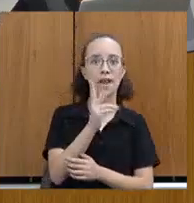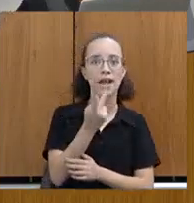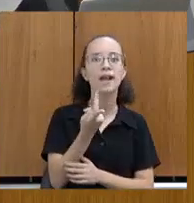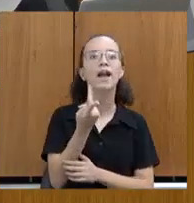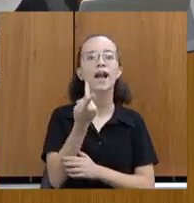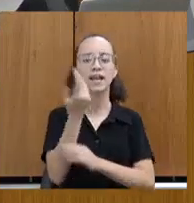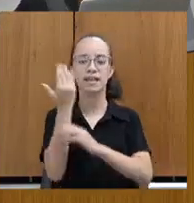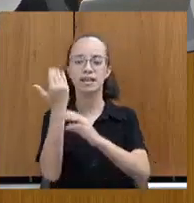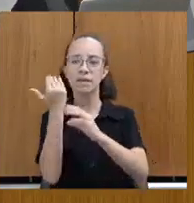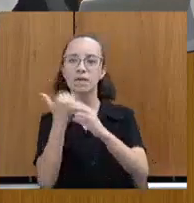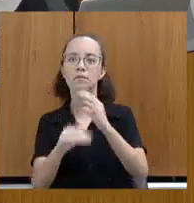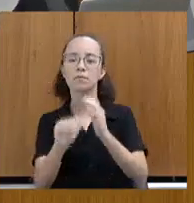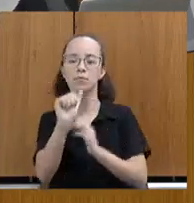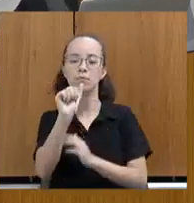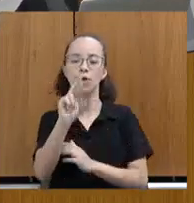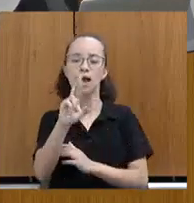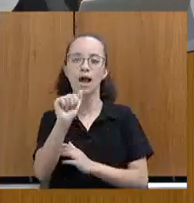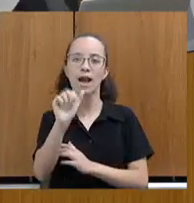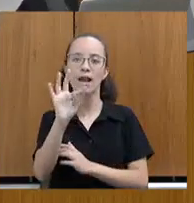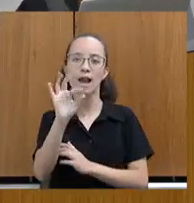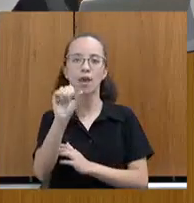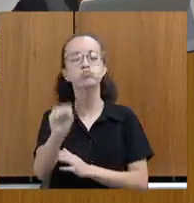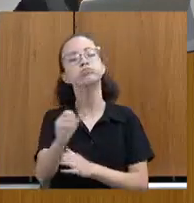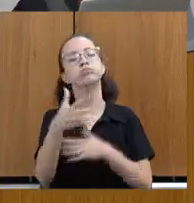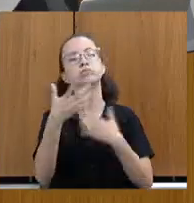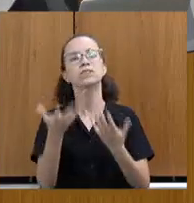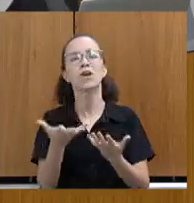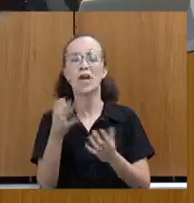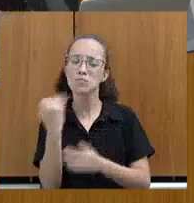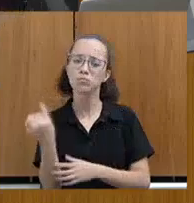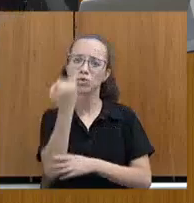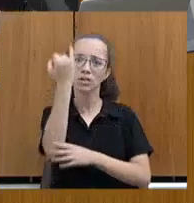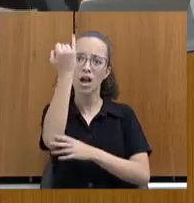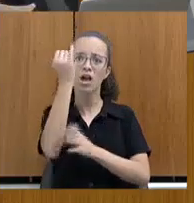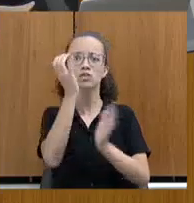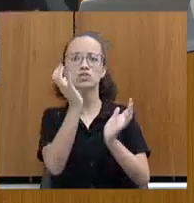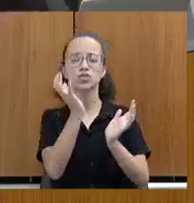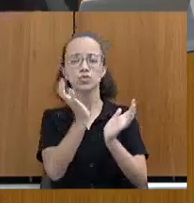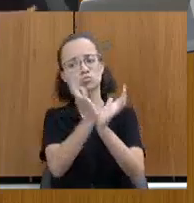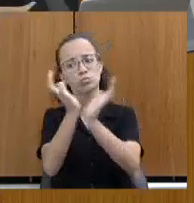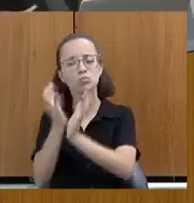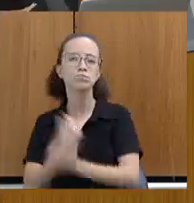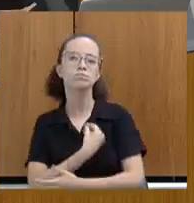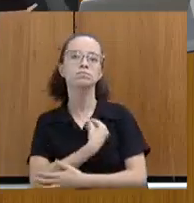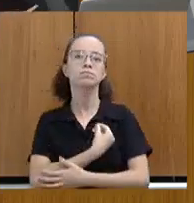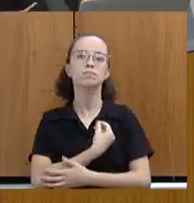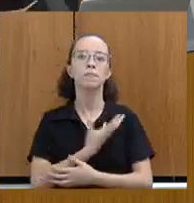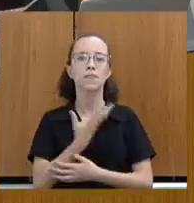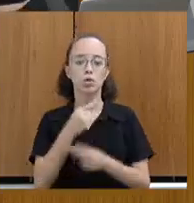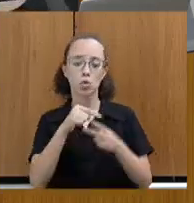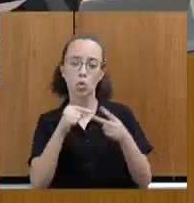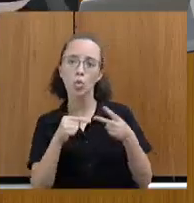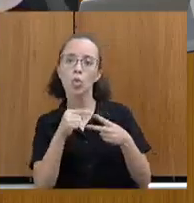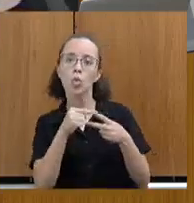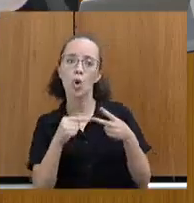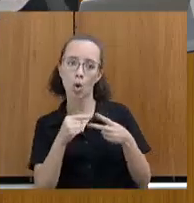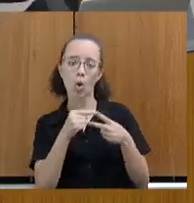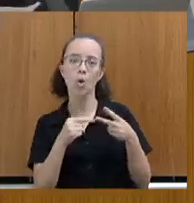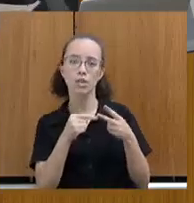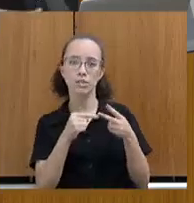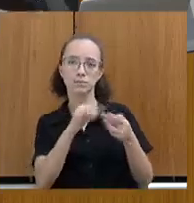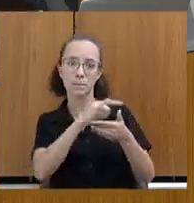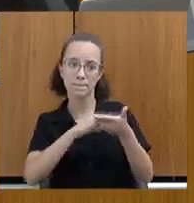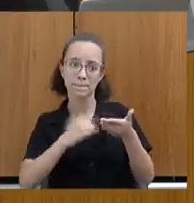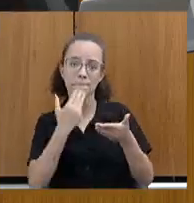encaminhamento para os araus. Então, eu acho que era importante envolver esses outros órgãos. Então, eu vou fazer dois requerimentos da Assembleia Fiscaliza,